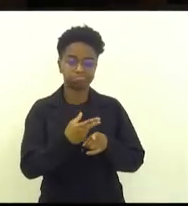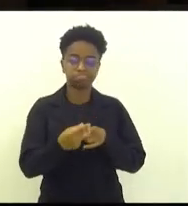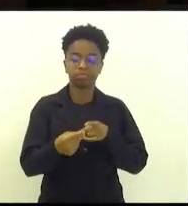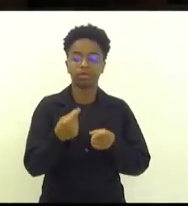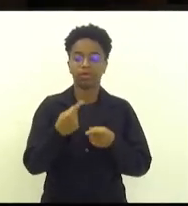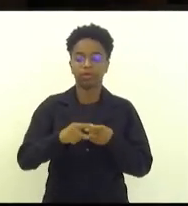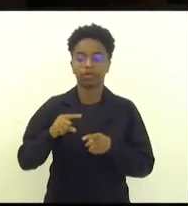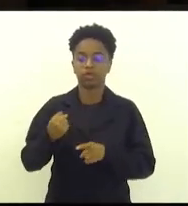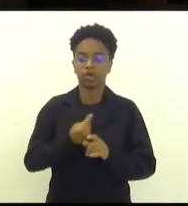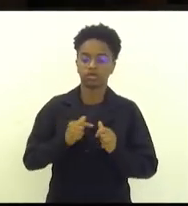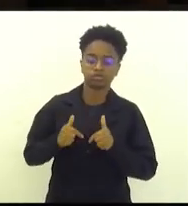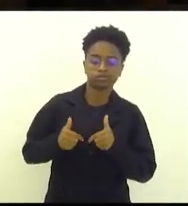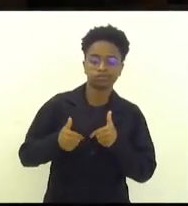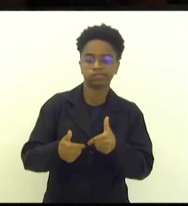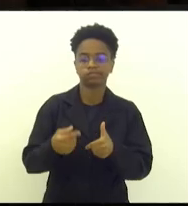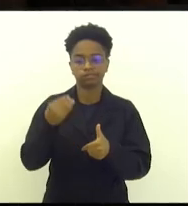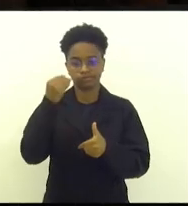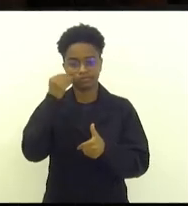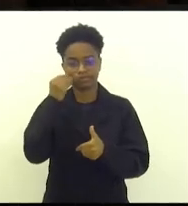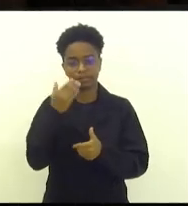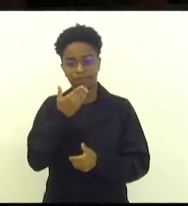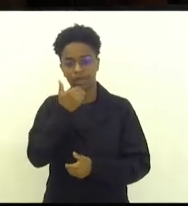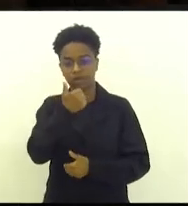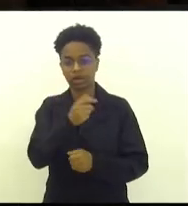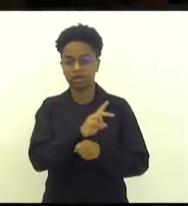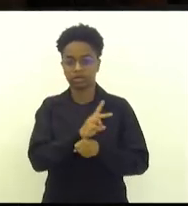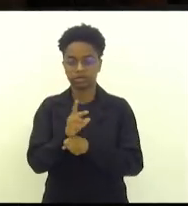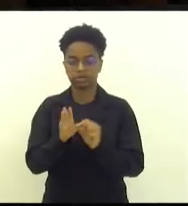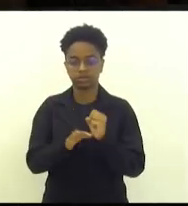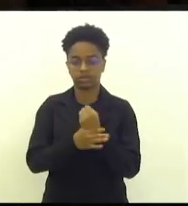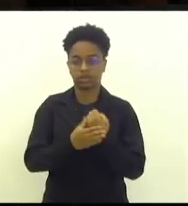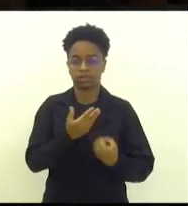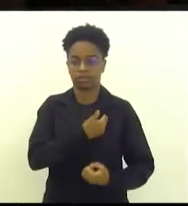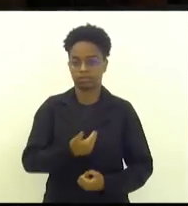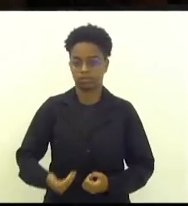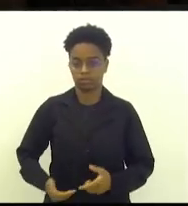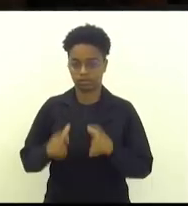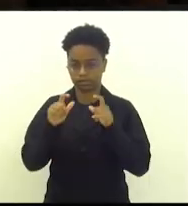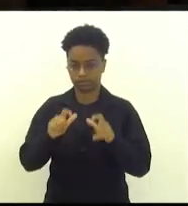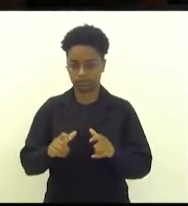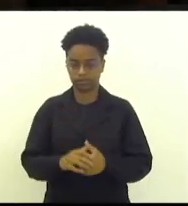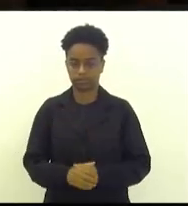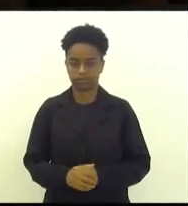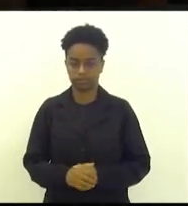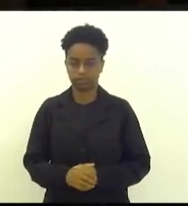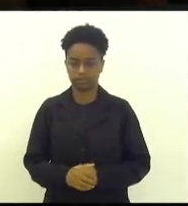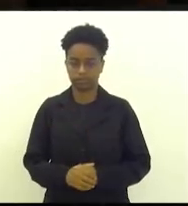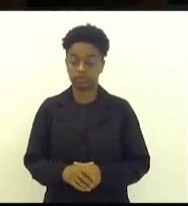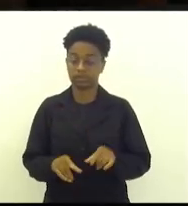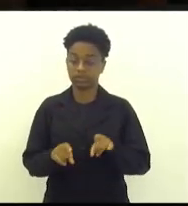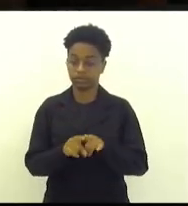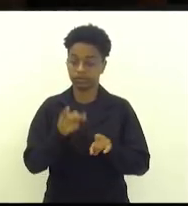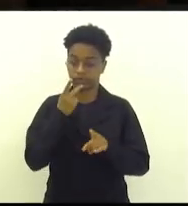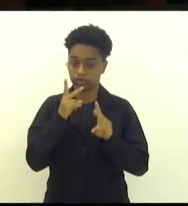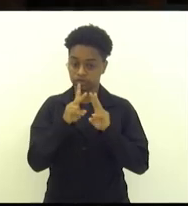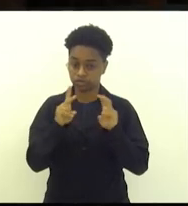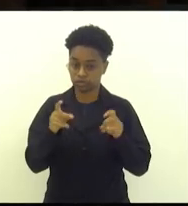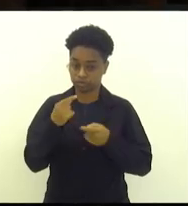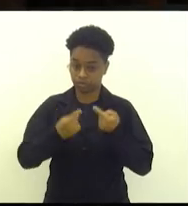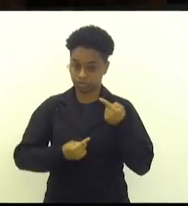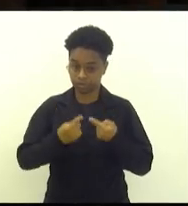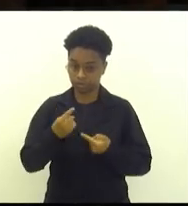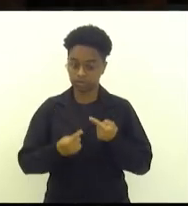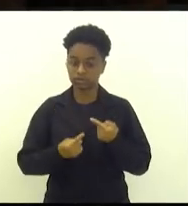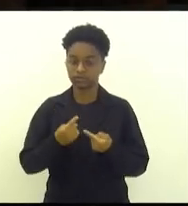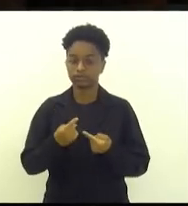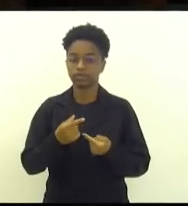para melhorar, inclusive, a segurança pública daquele local. Por falar em política, a política tem